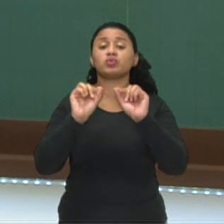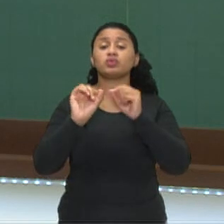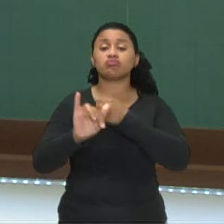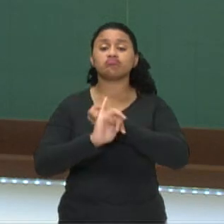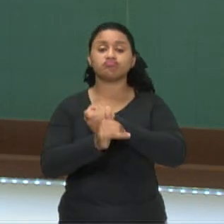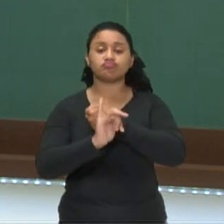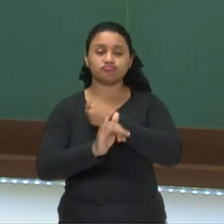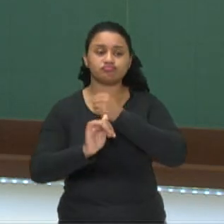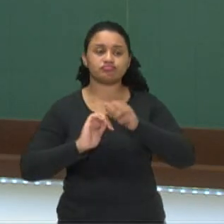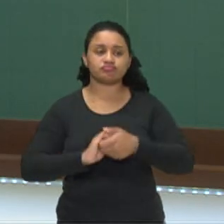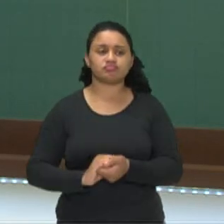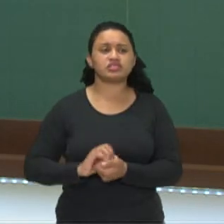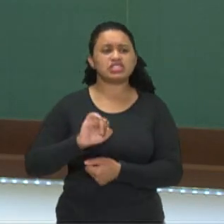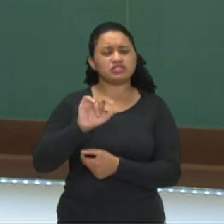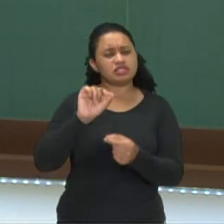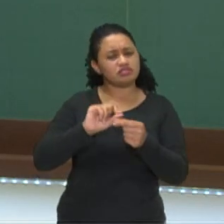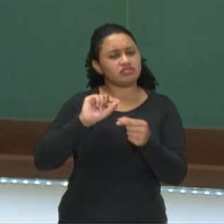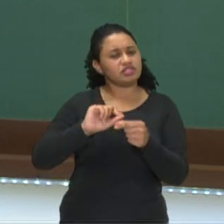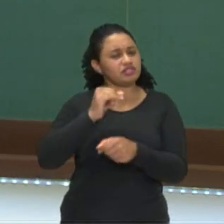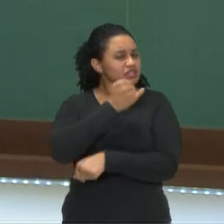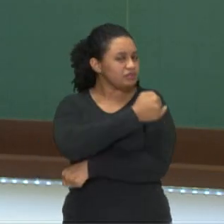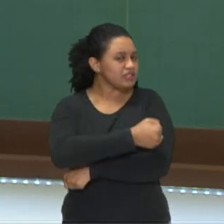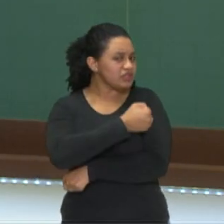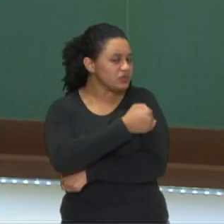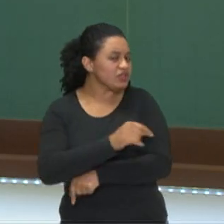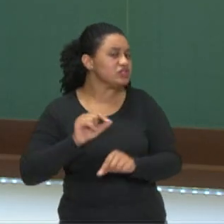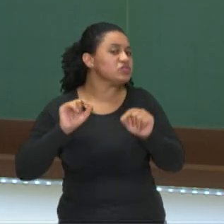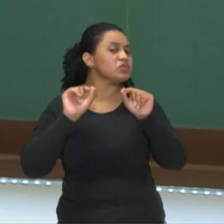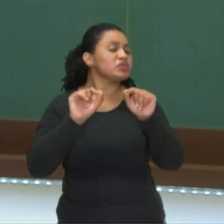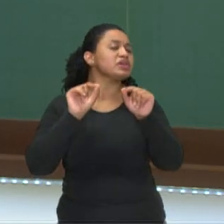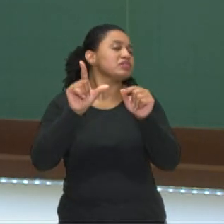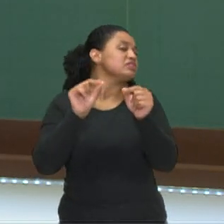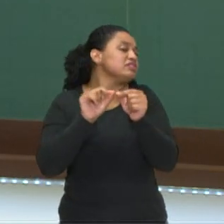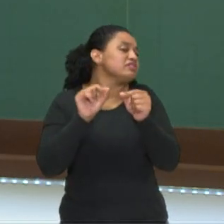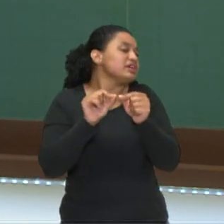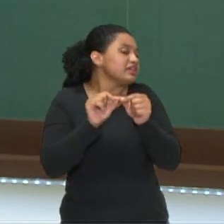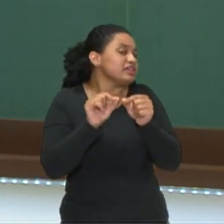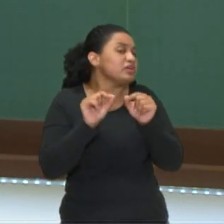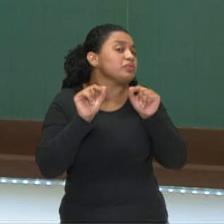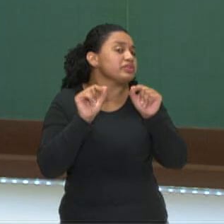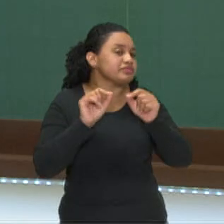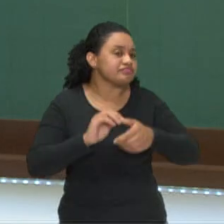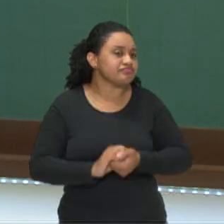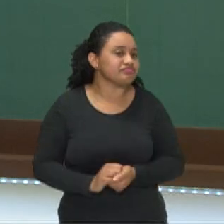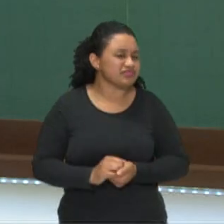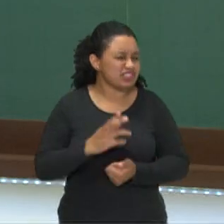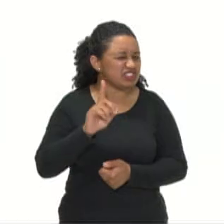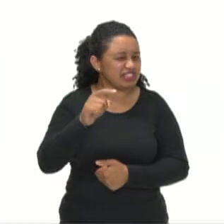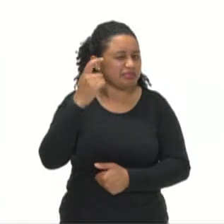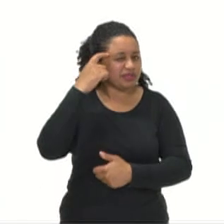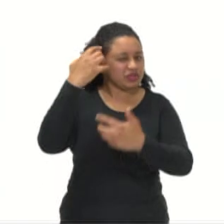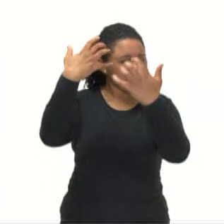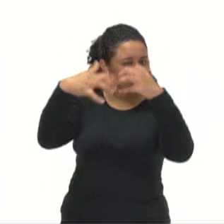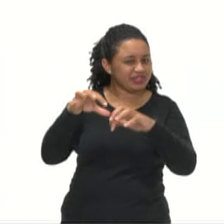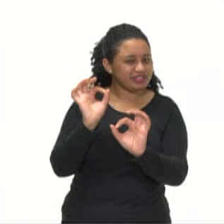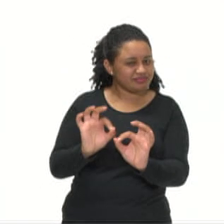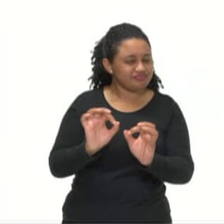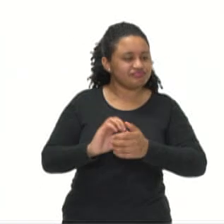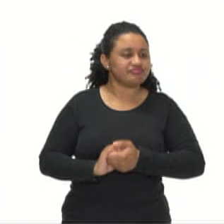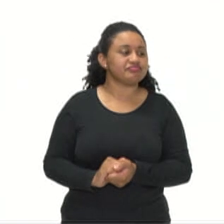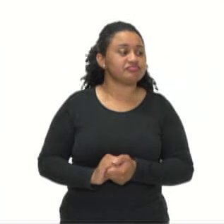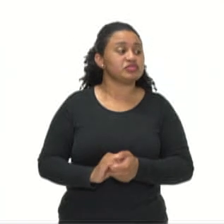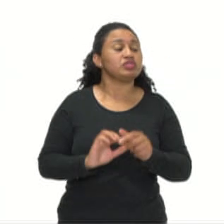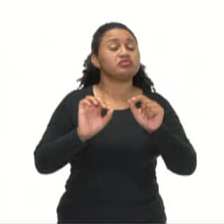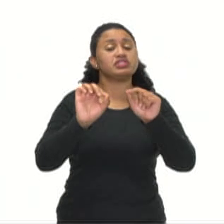Se você fosse fazer uma tatuagem, o que você tatuaria? Com certeza já pensou sobre isso. Você já